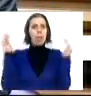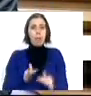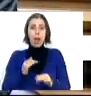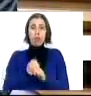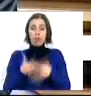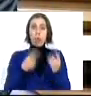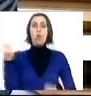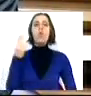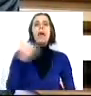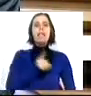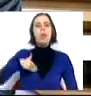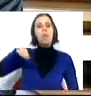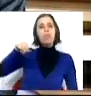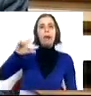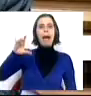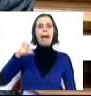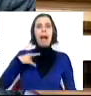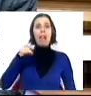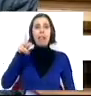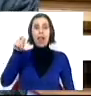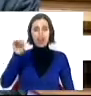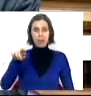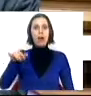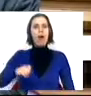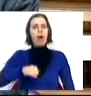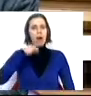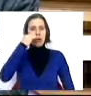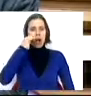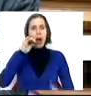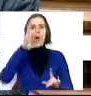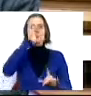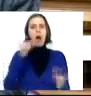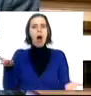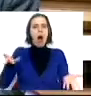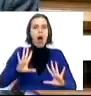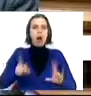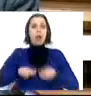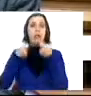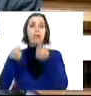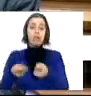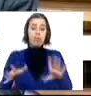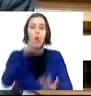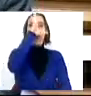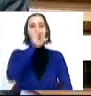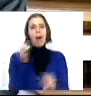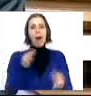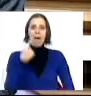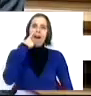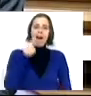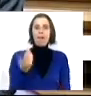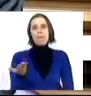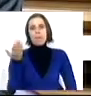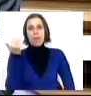a unidade de saúde de Caldelas ainda tem vindo a assistir a um grave desinvestimento por parte do Governo. E apesar do Governo reconhecer as